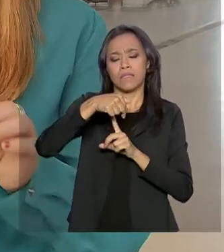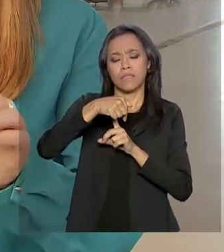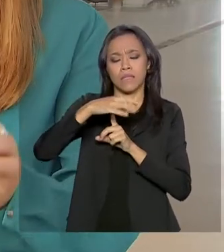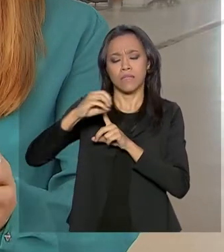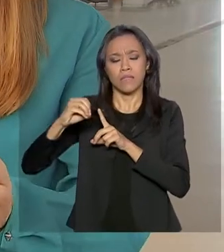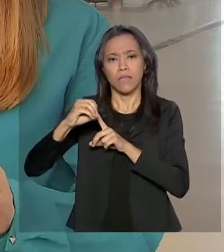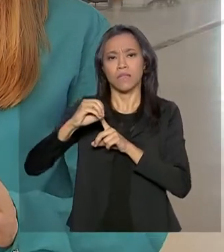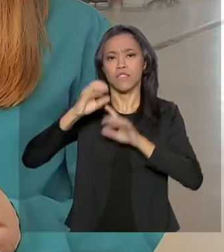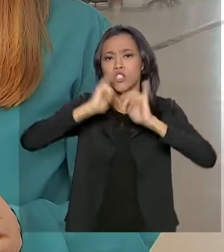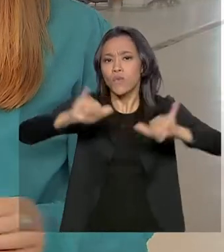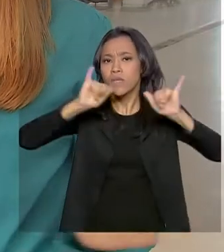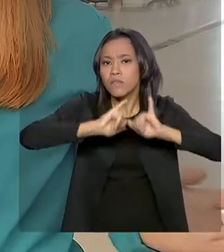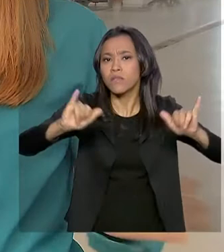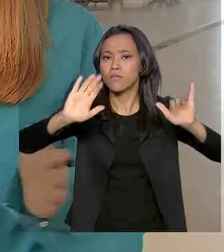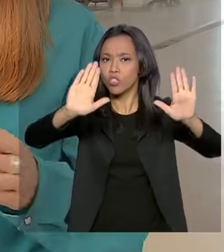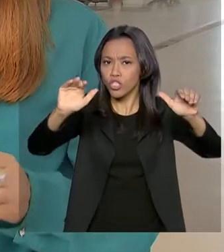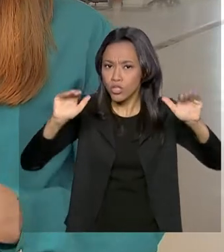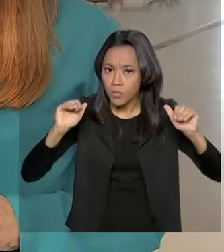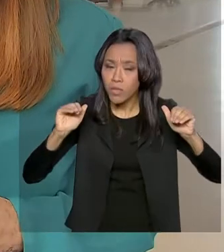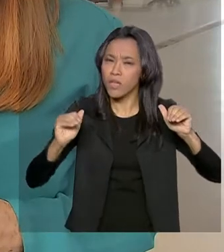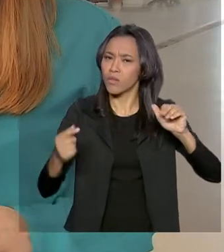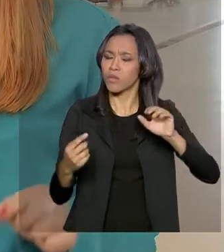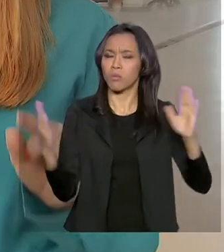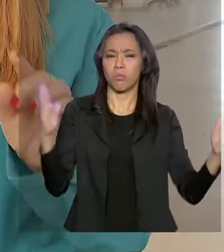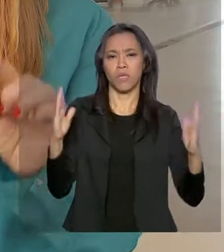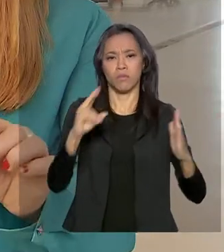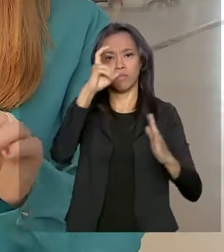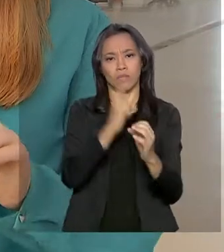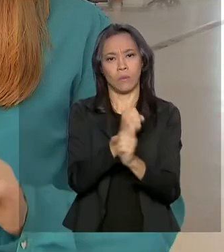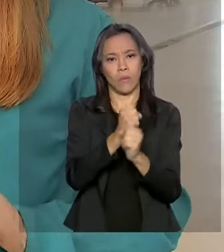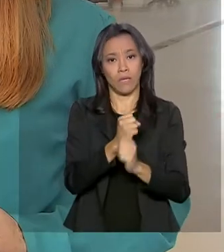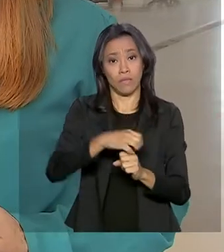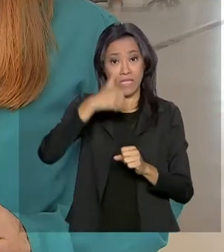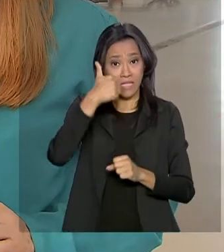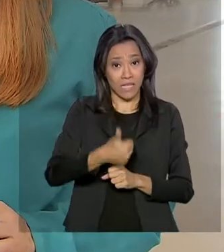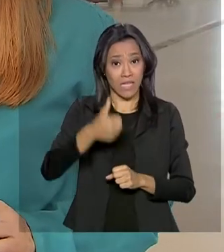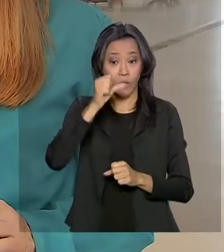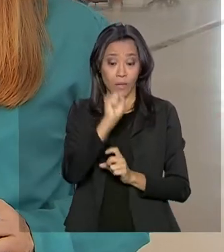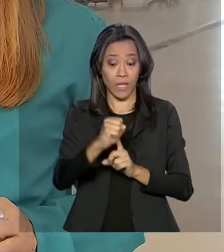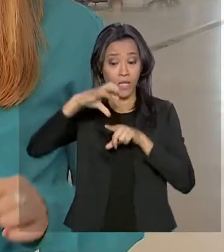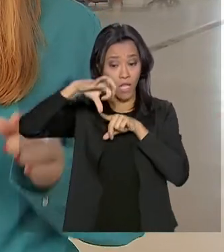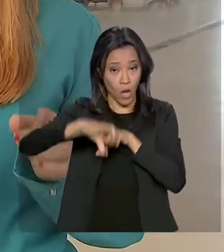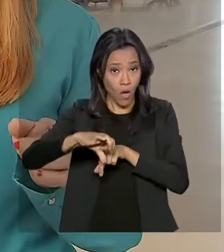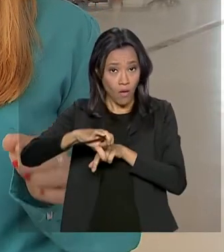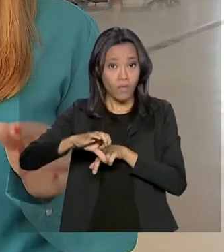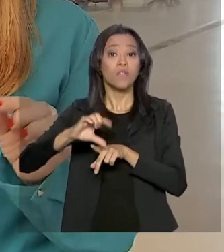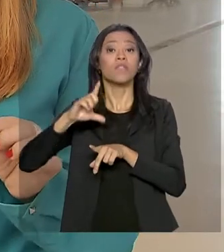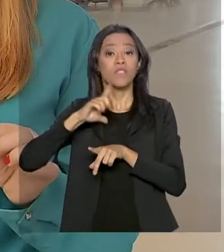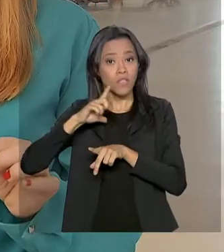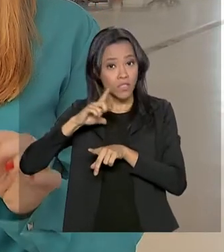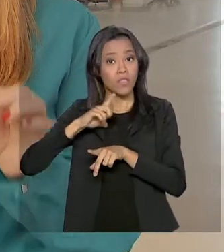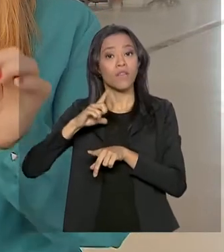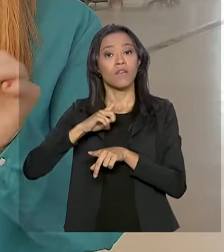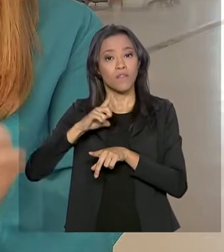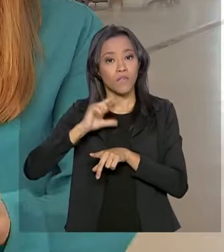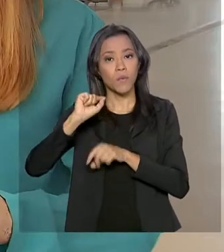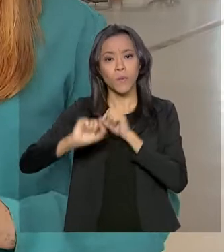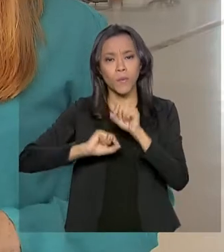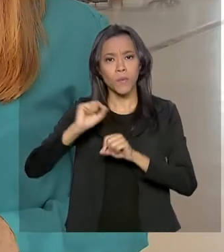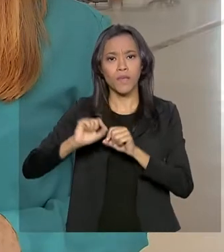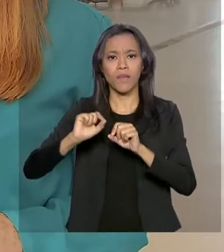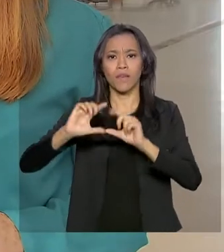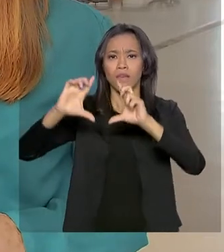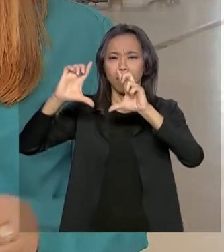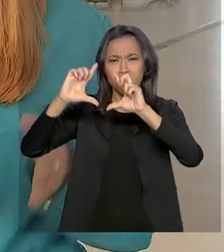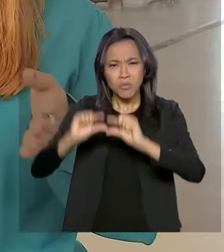realizadas no país nos últimos cinco anos, 189 apresentaram níveis de atendimento abaixo